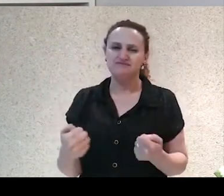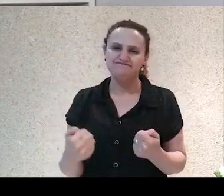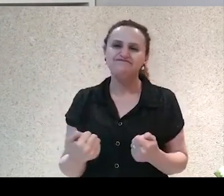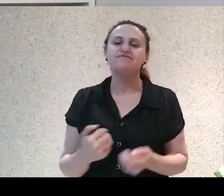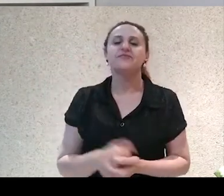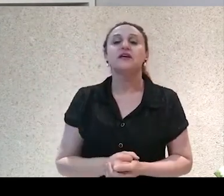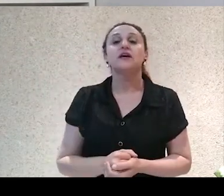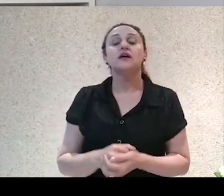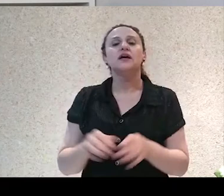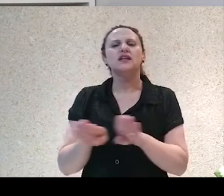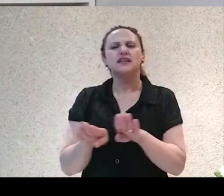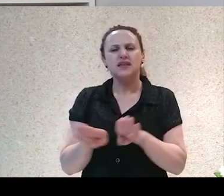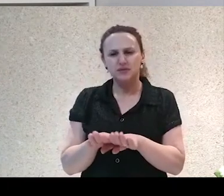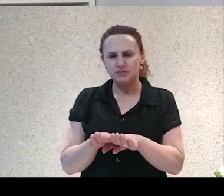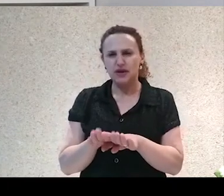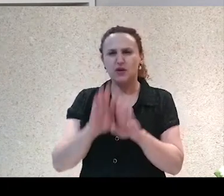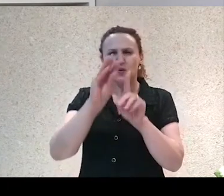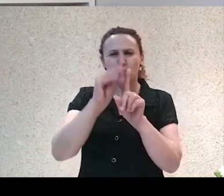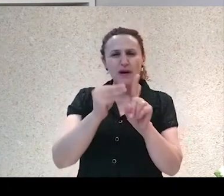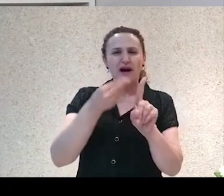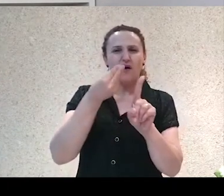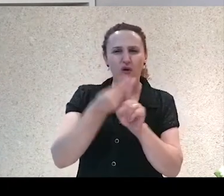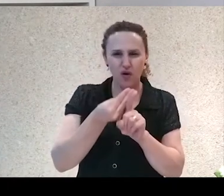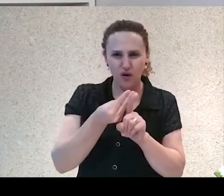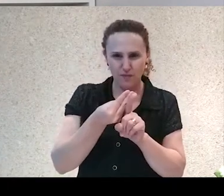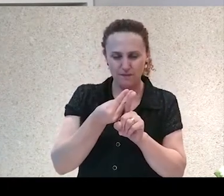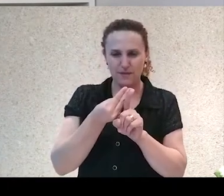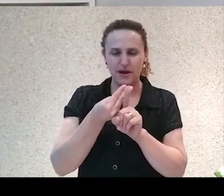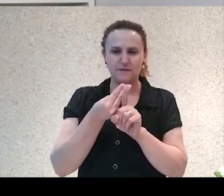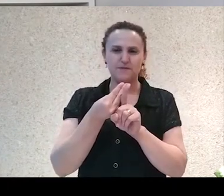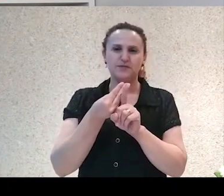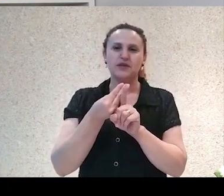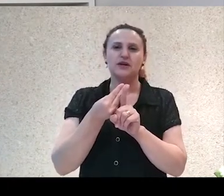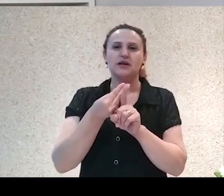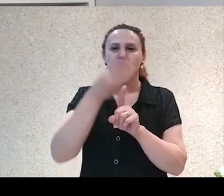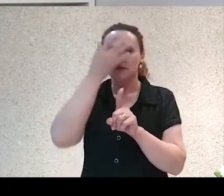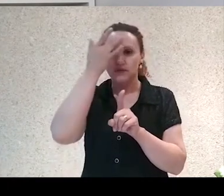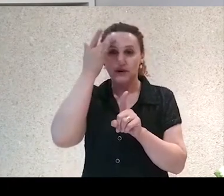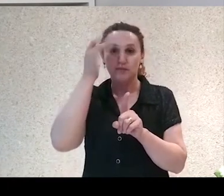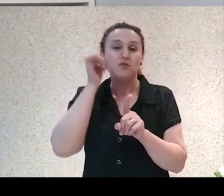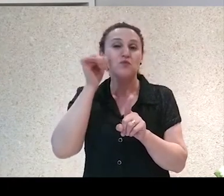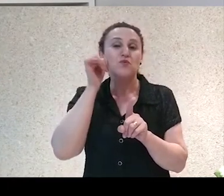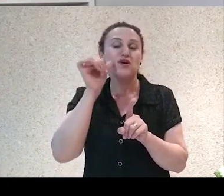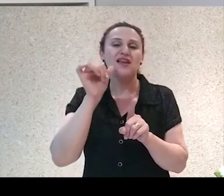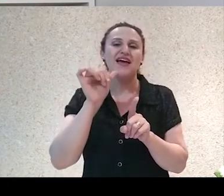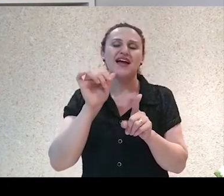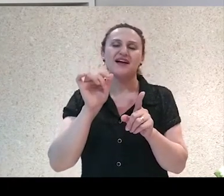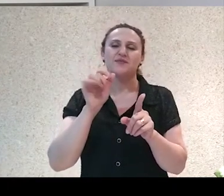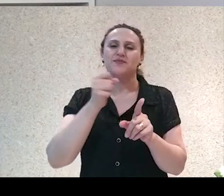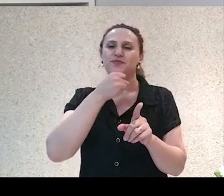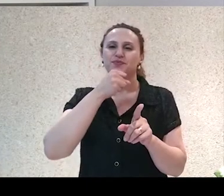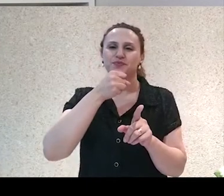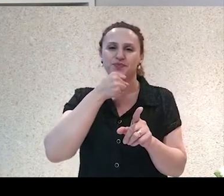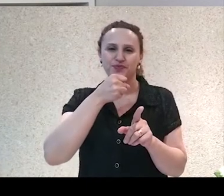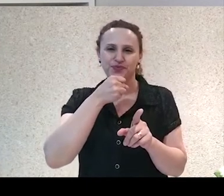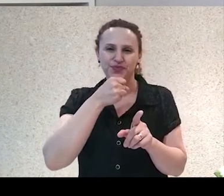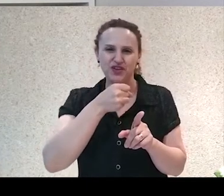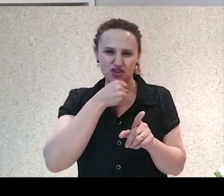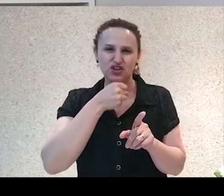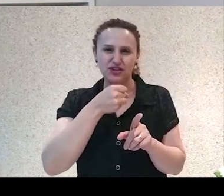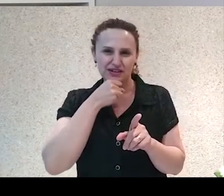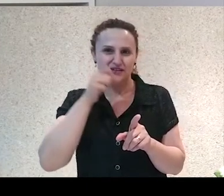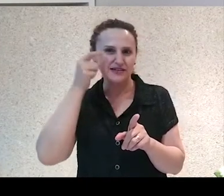de uma jornalista chinesa que eu acho muito tocante, que é As Boas Mulheres da China, eu escolhi um dos